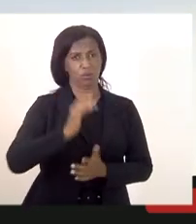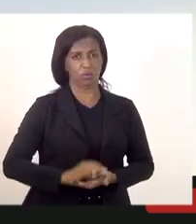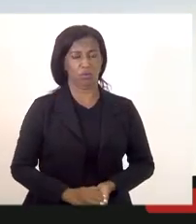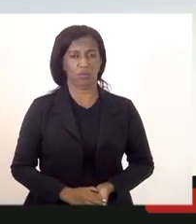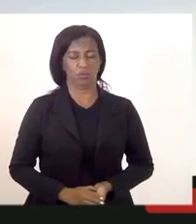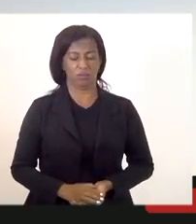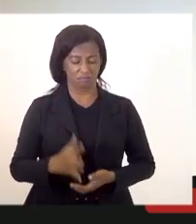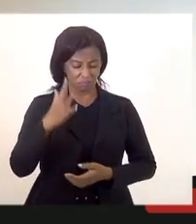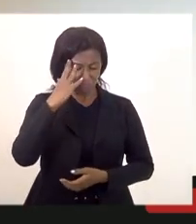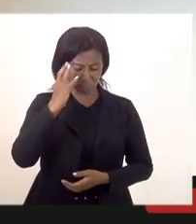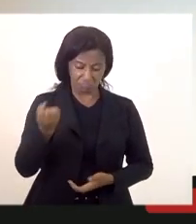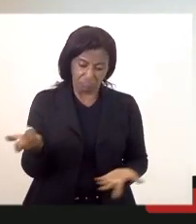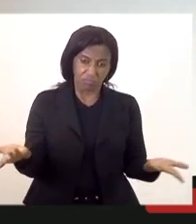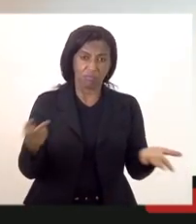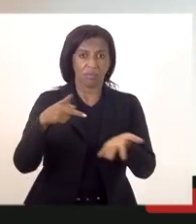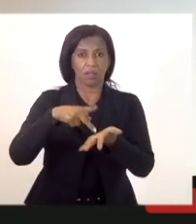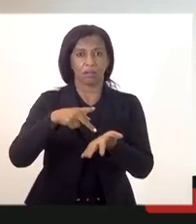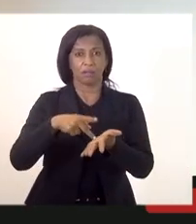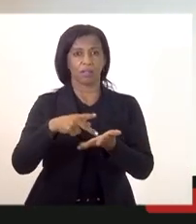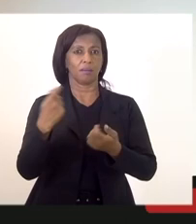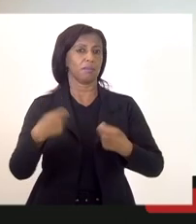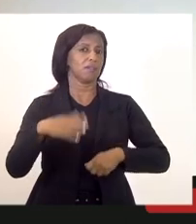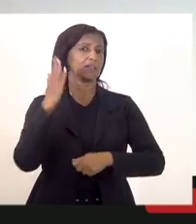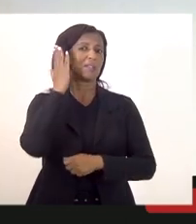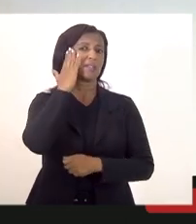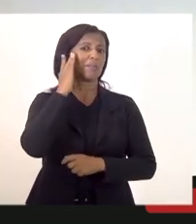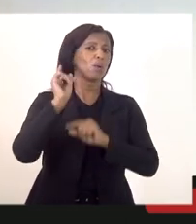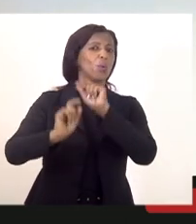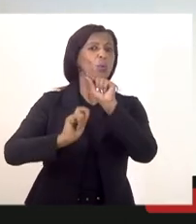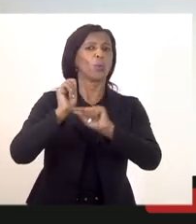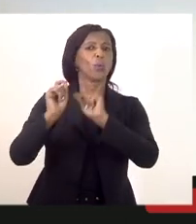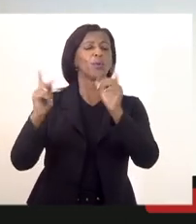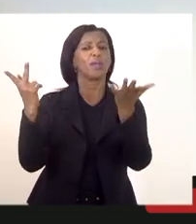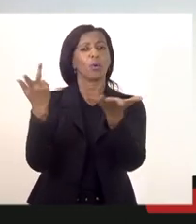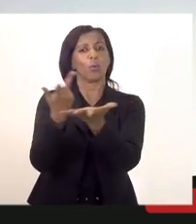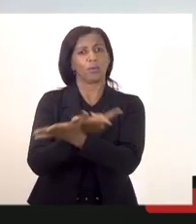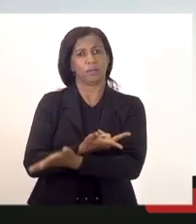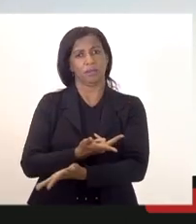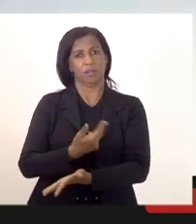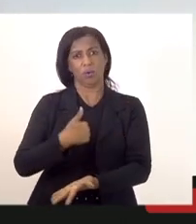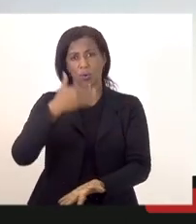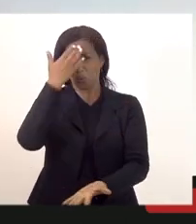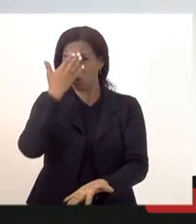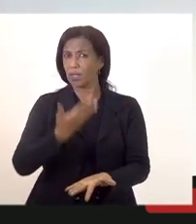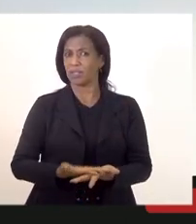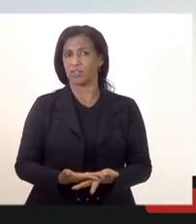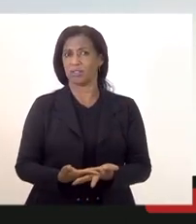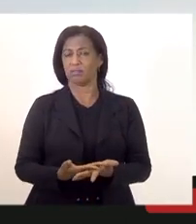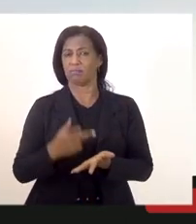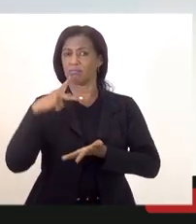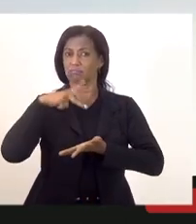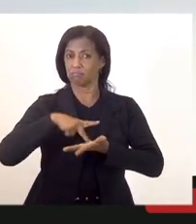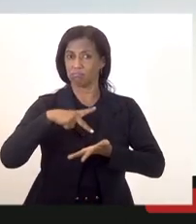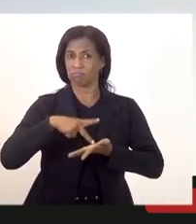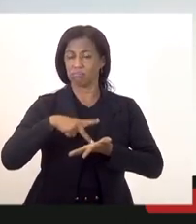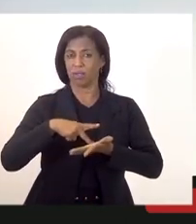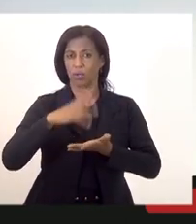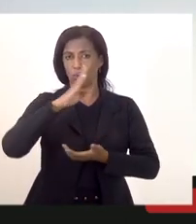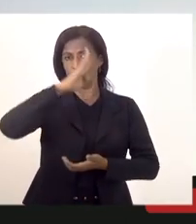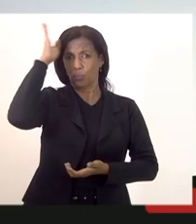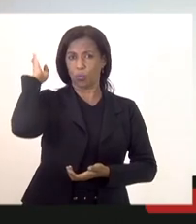a gente precisava saber na verdade o que aconteceu eu acredito muito na seriedade no bombeiro tanto que eu estou lutando